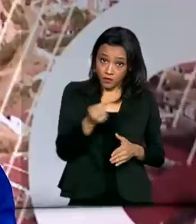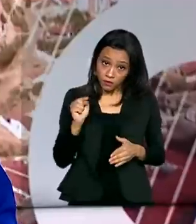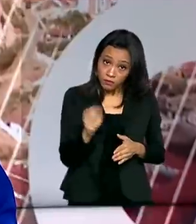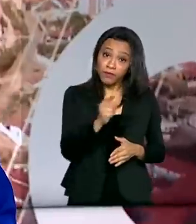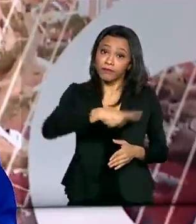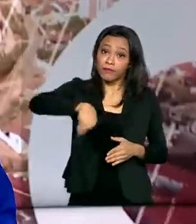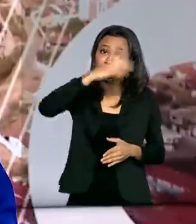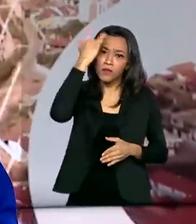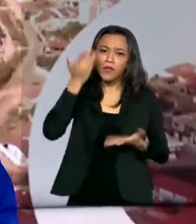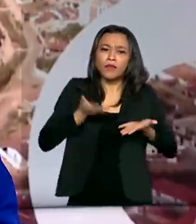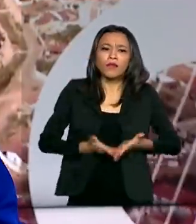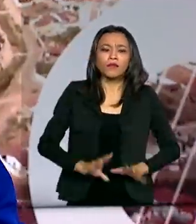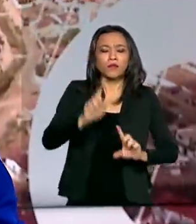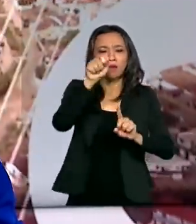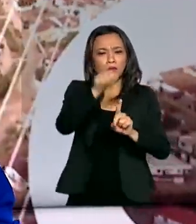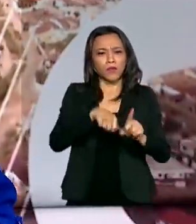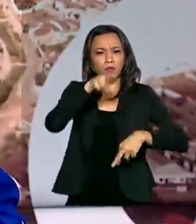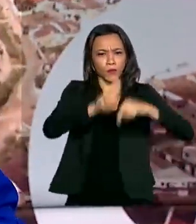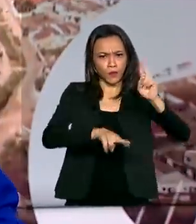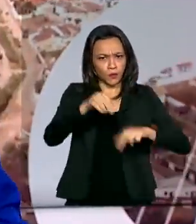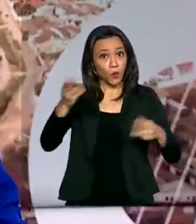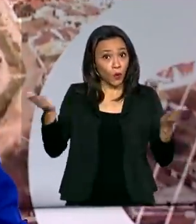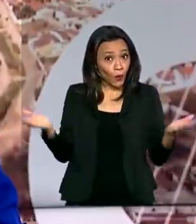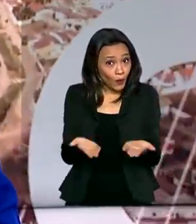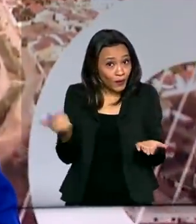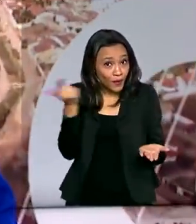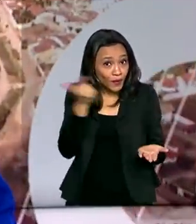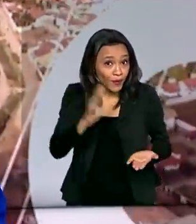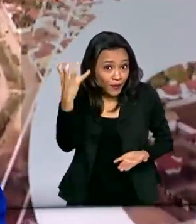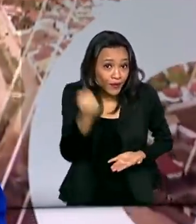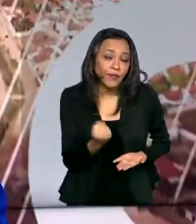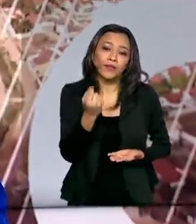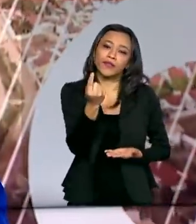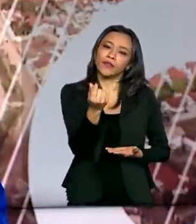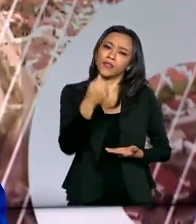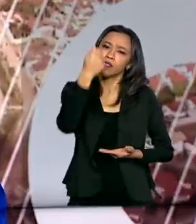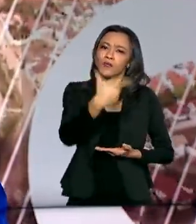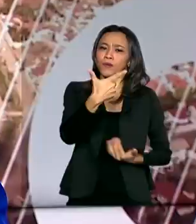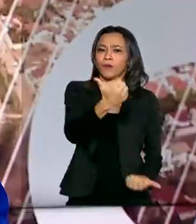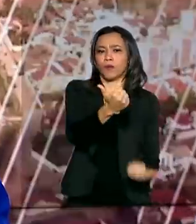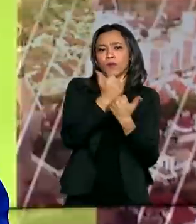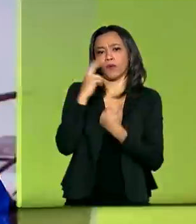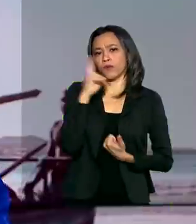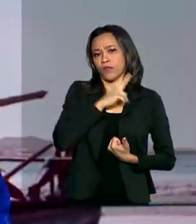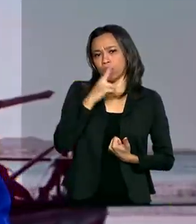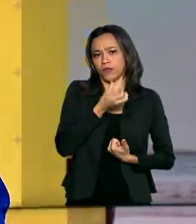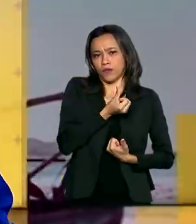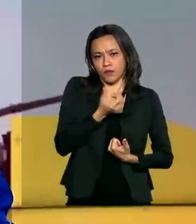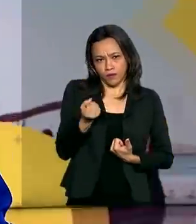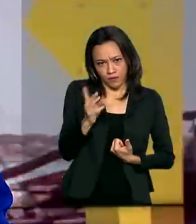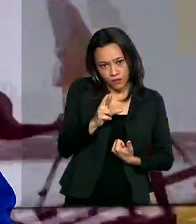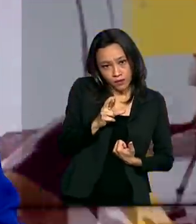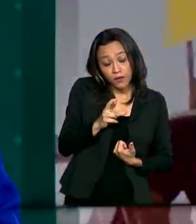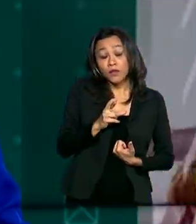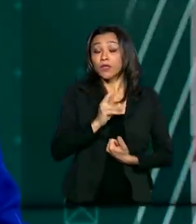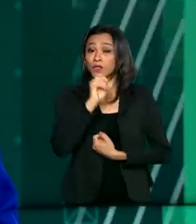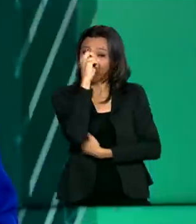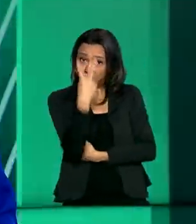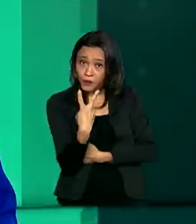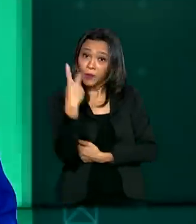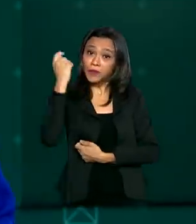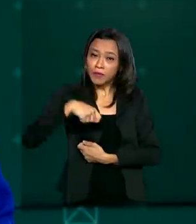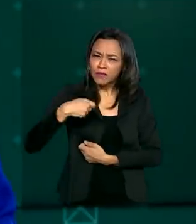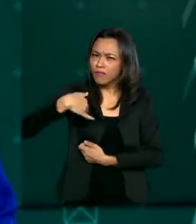pessoas nascidas em junho poderão sacar hoje a segunda parcela do auxílio emergencial de 600 reais. Em dois meses,